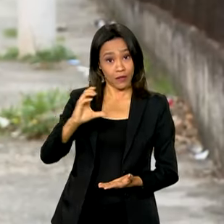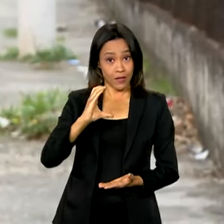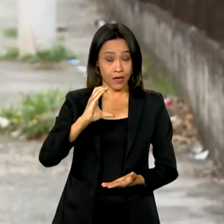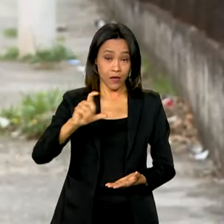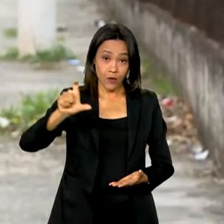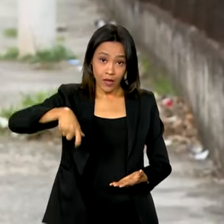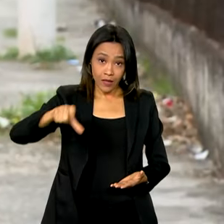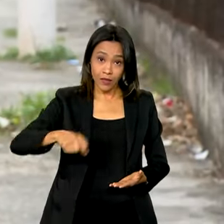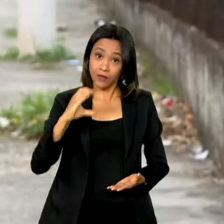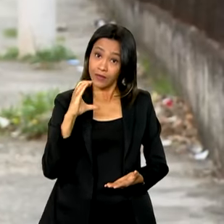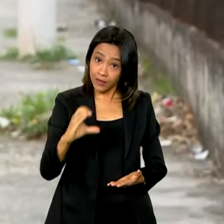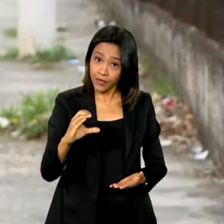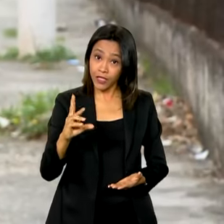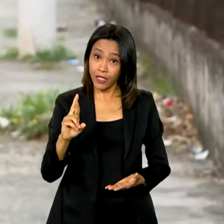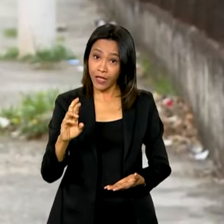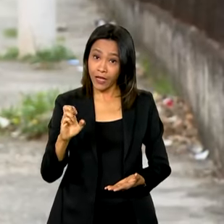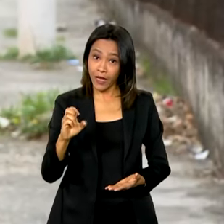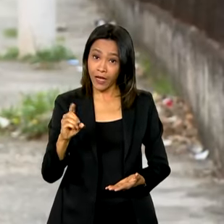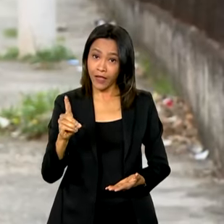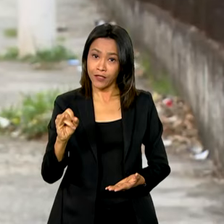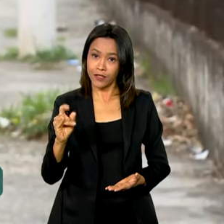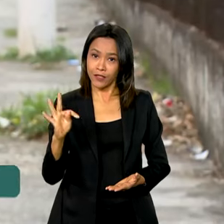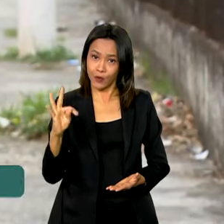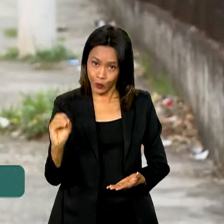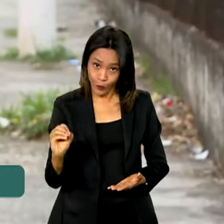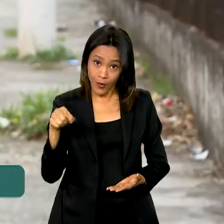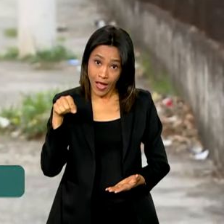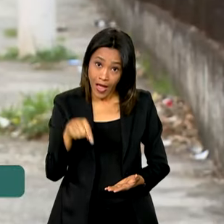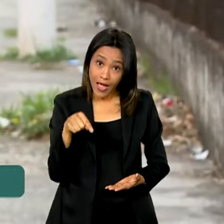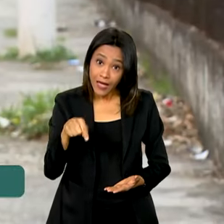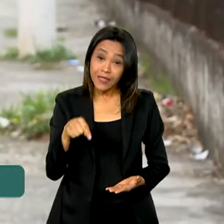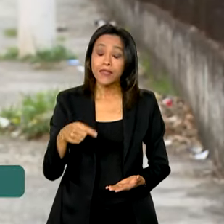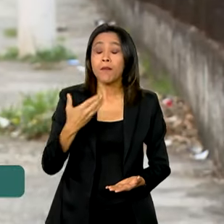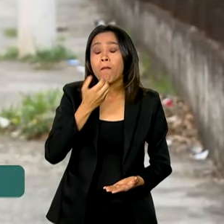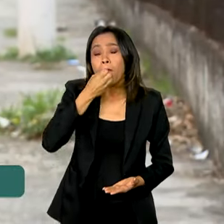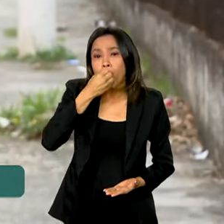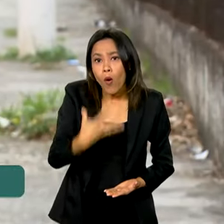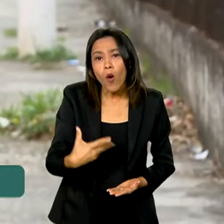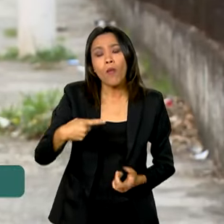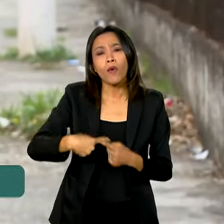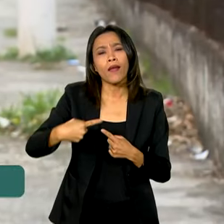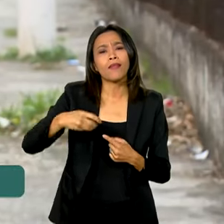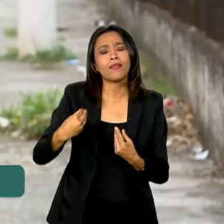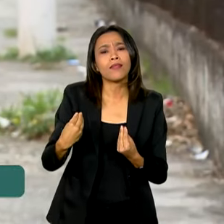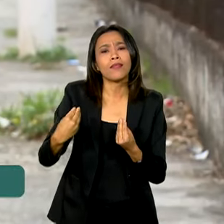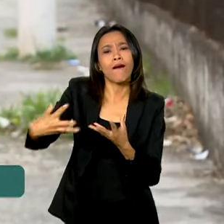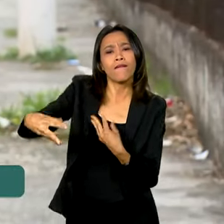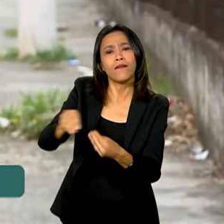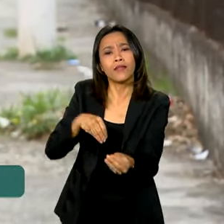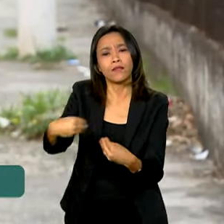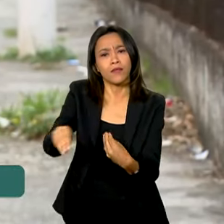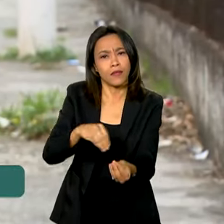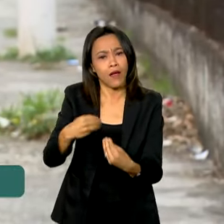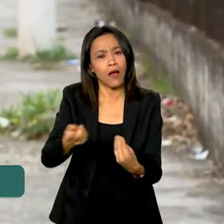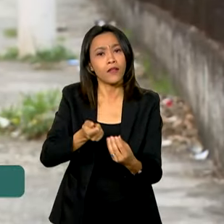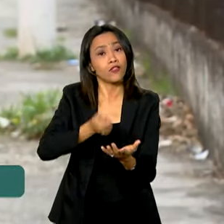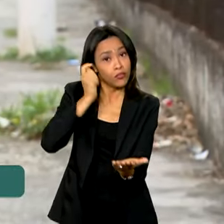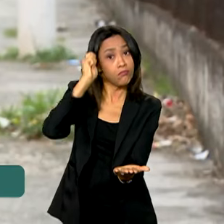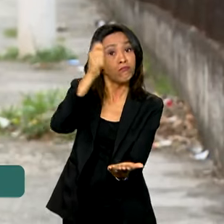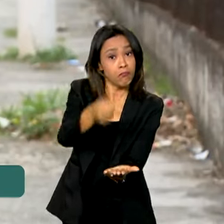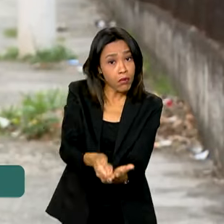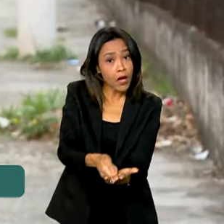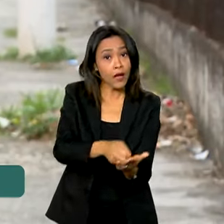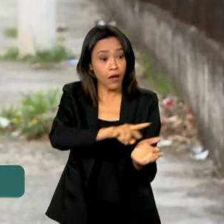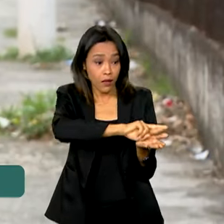Segundo o DENIT, essa nova modalidade dá mais flexibilidade e também facilita o pagamento